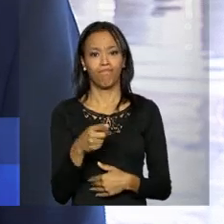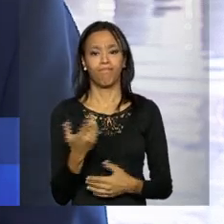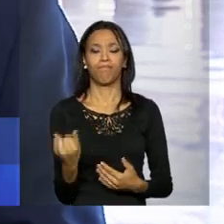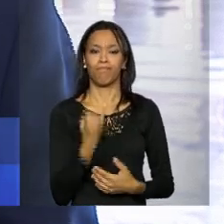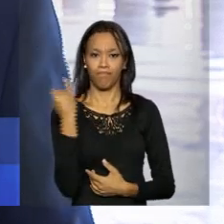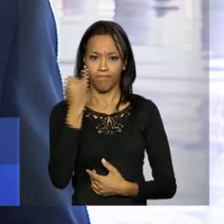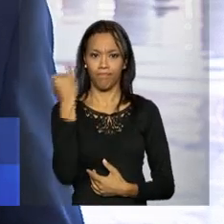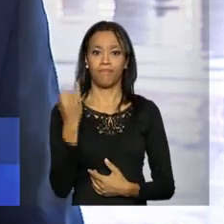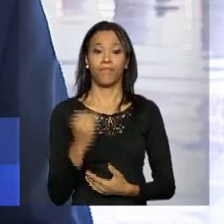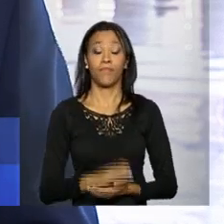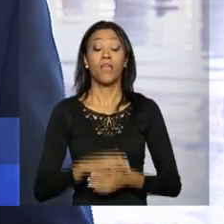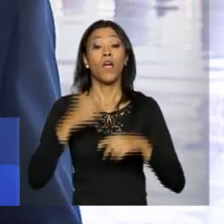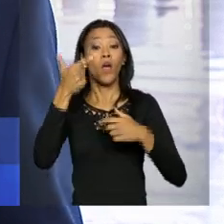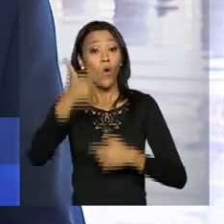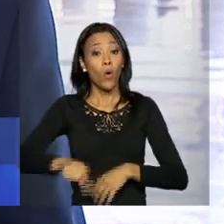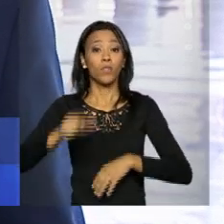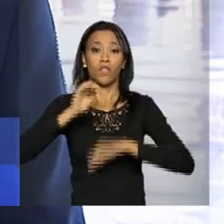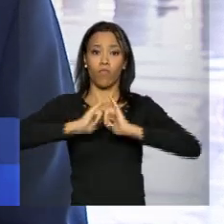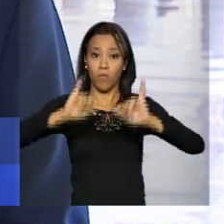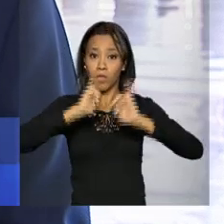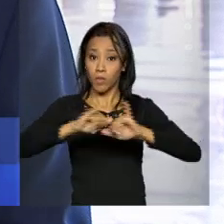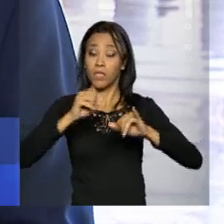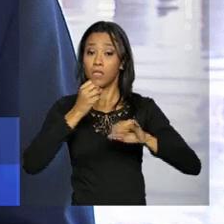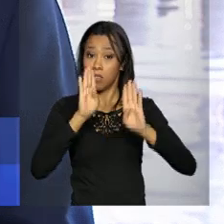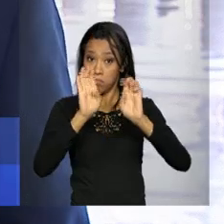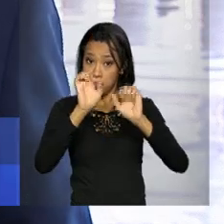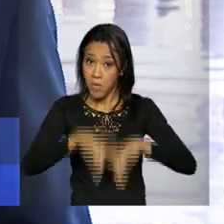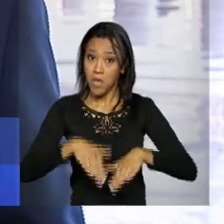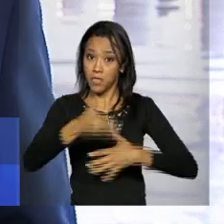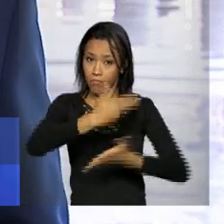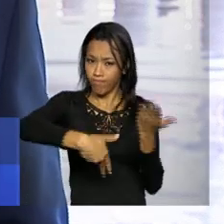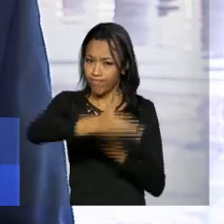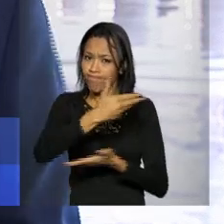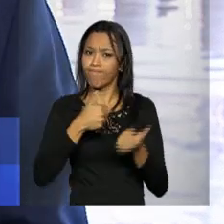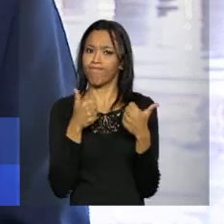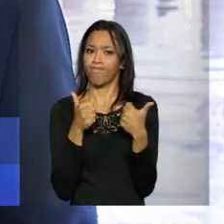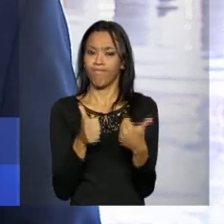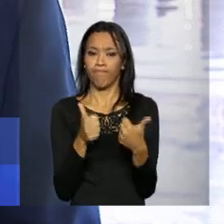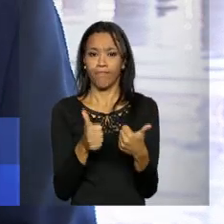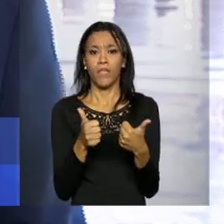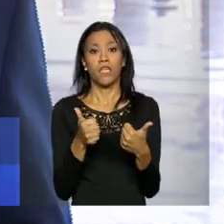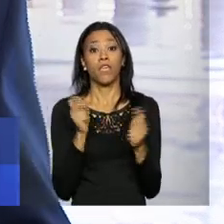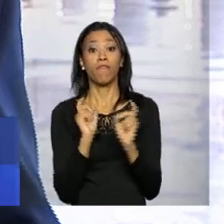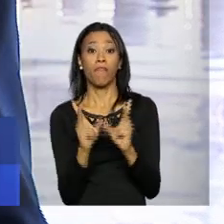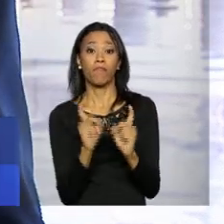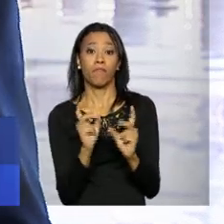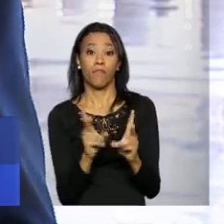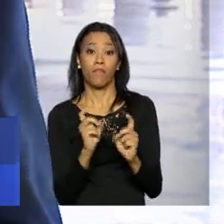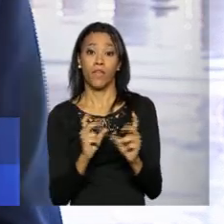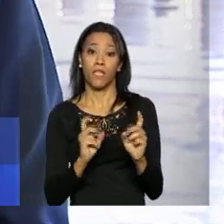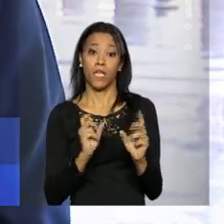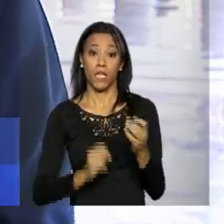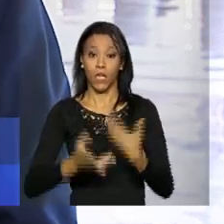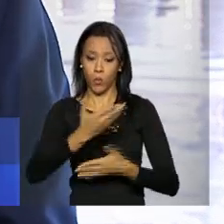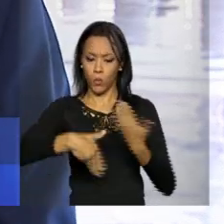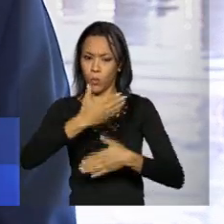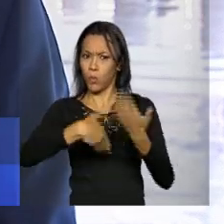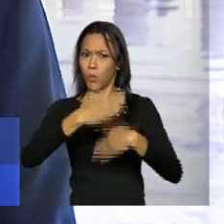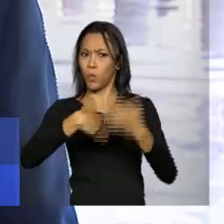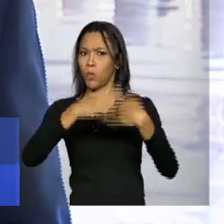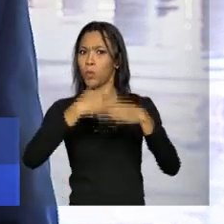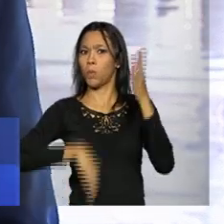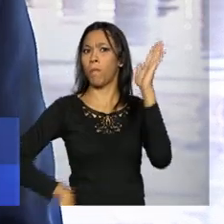Exteriores. E uma informação que demonstra bem isso é que a corrente de comércio entre os dois países alcançou